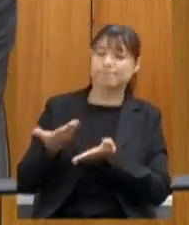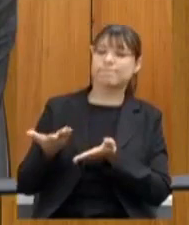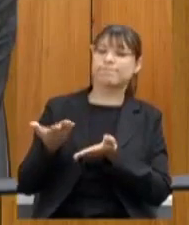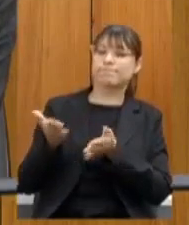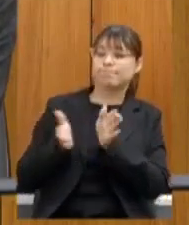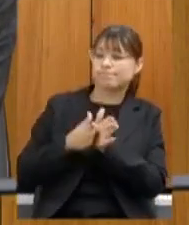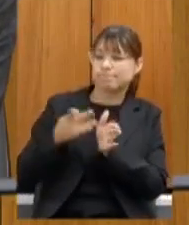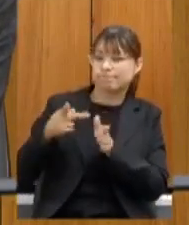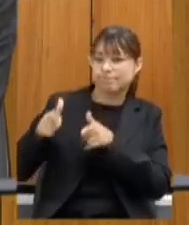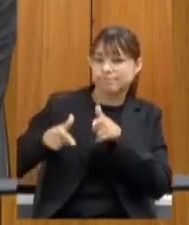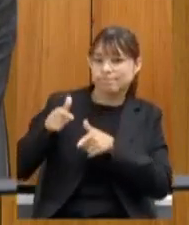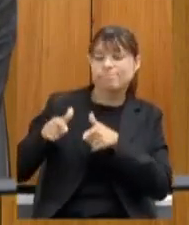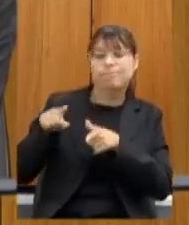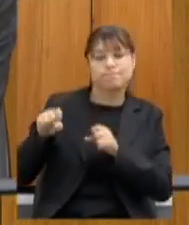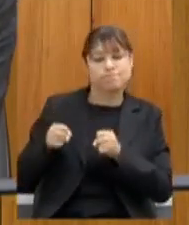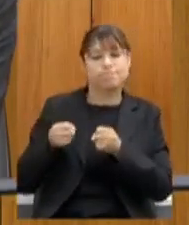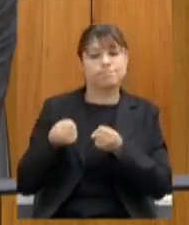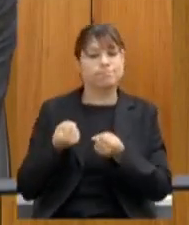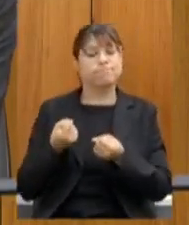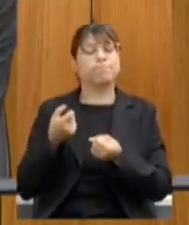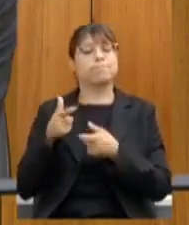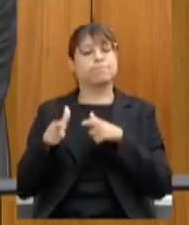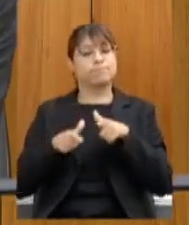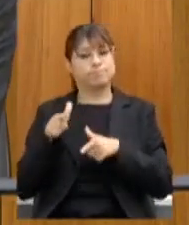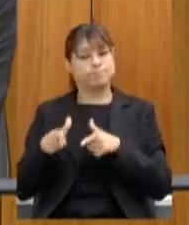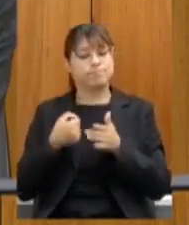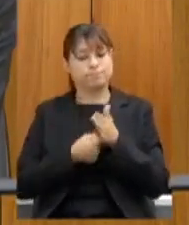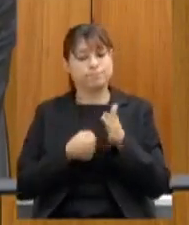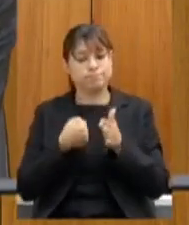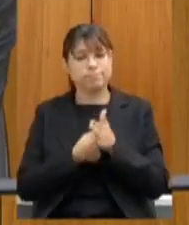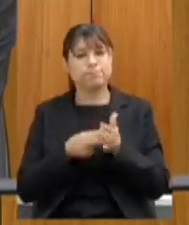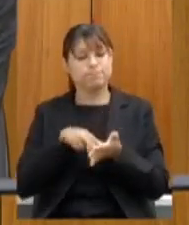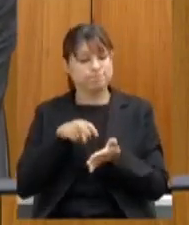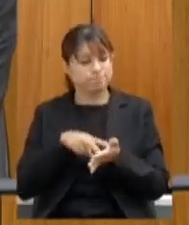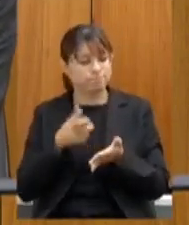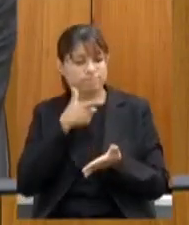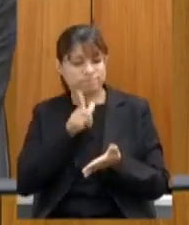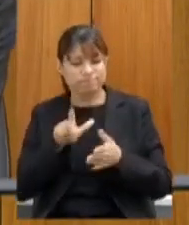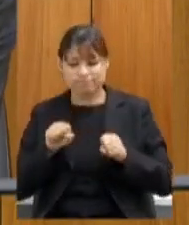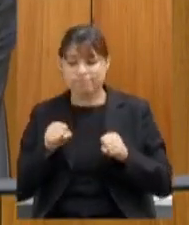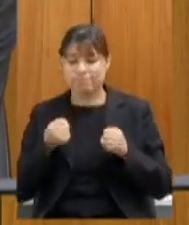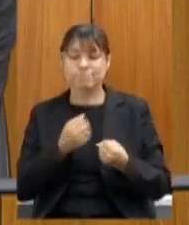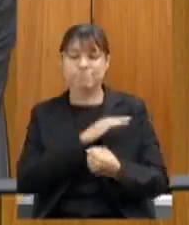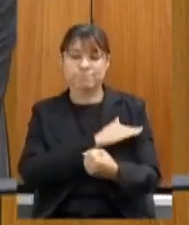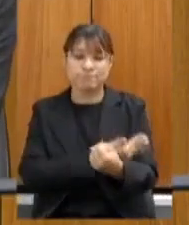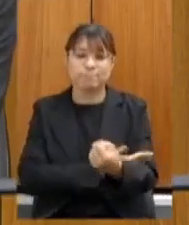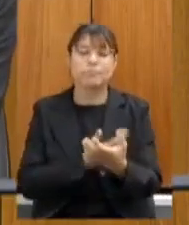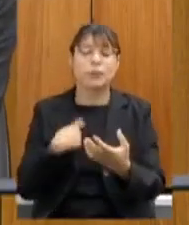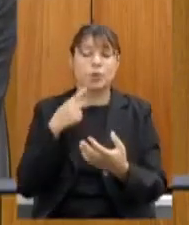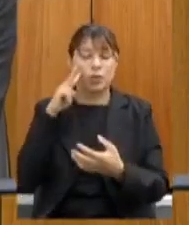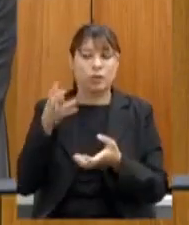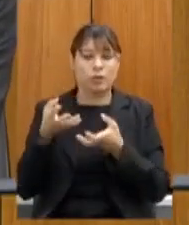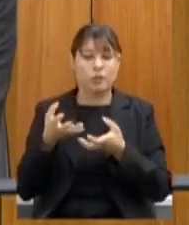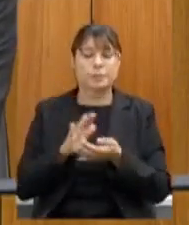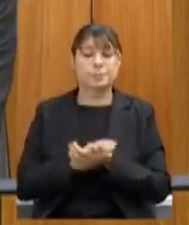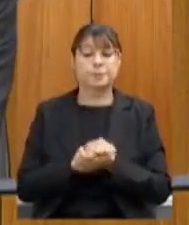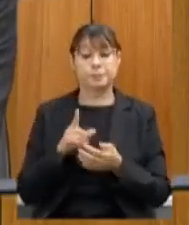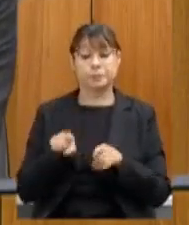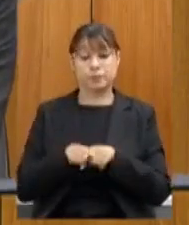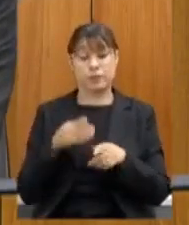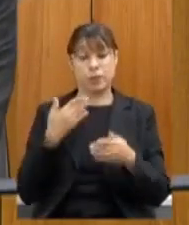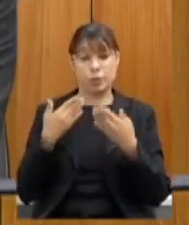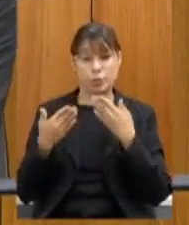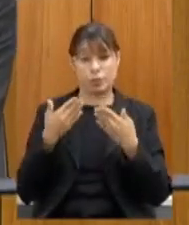trabalho você tem enfrentado isso com maestria com entusiasmo com força e é isso que a gente quer ver e fazendo um comparativo